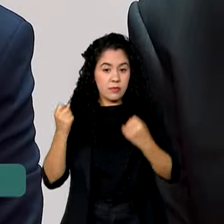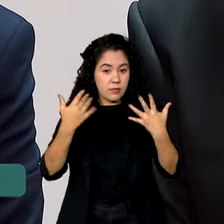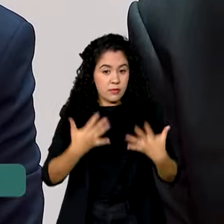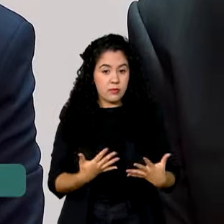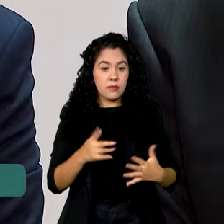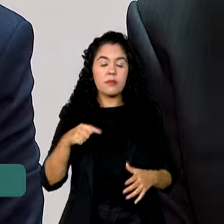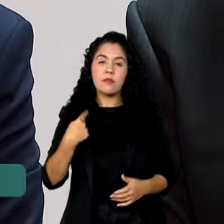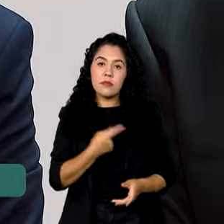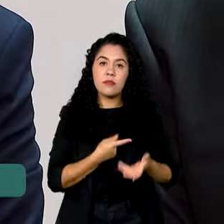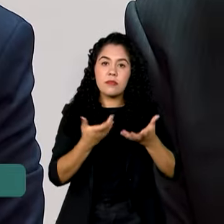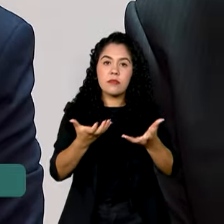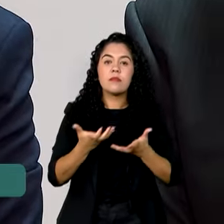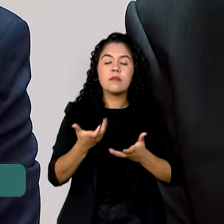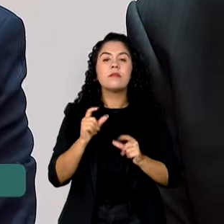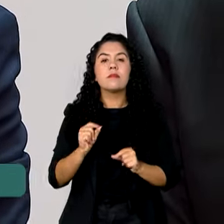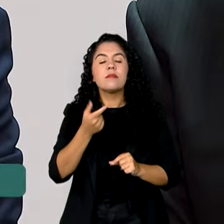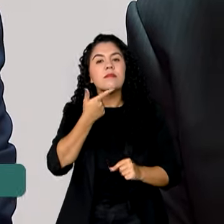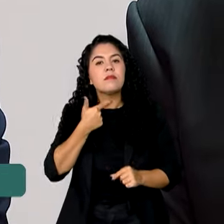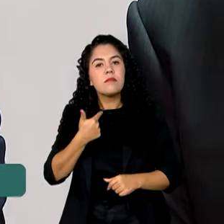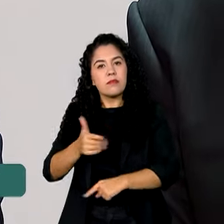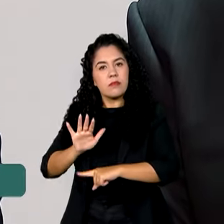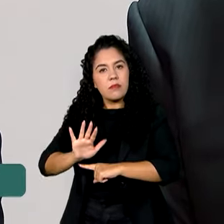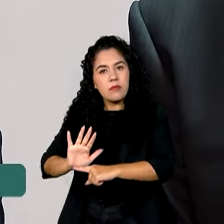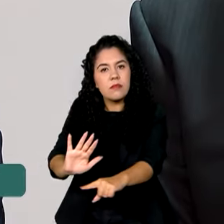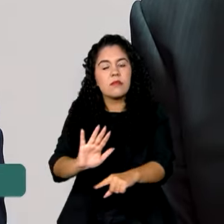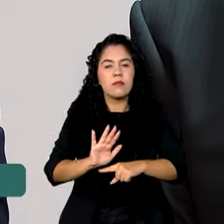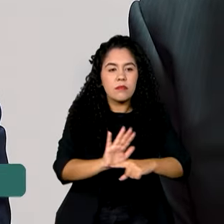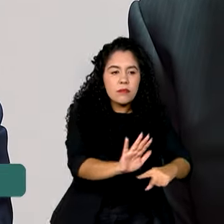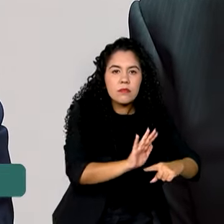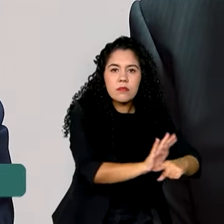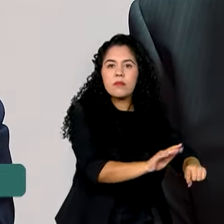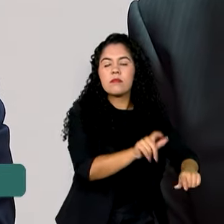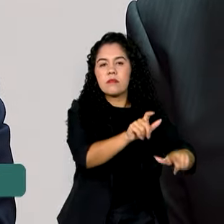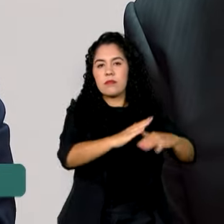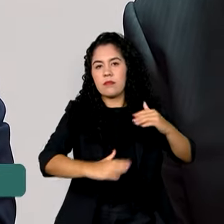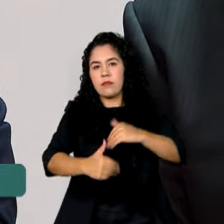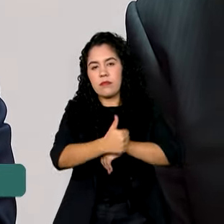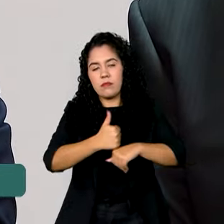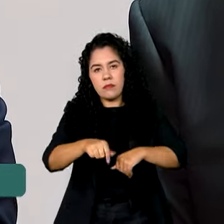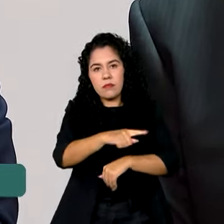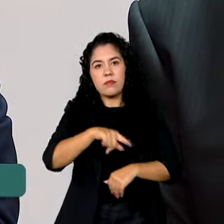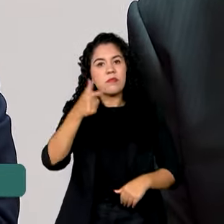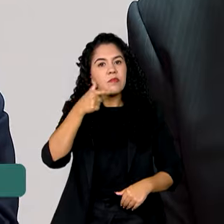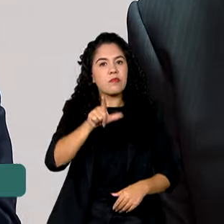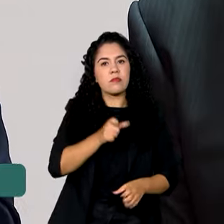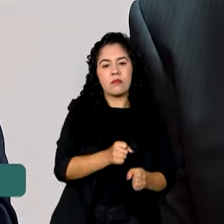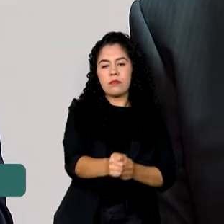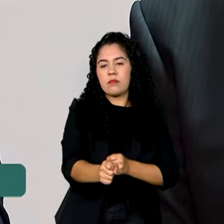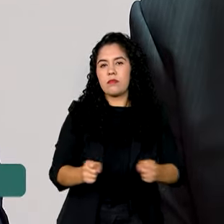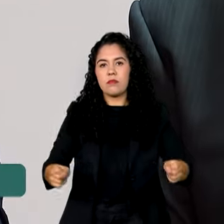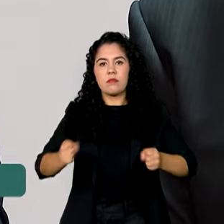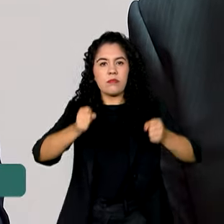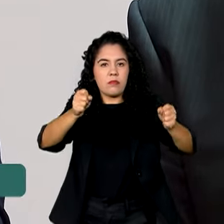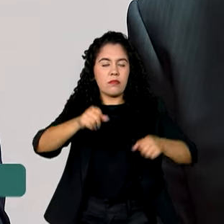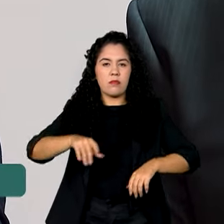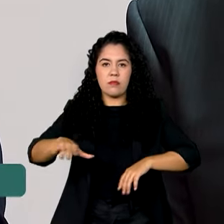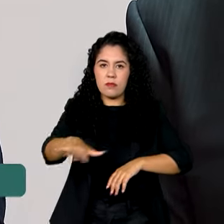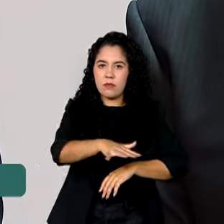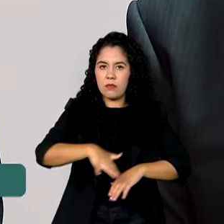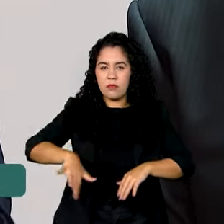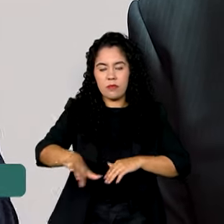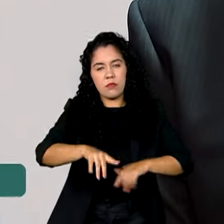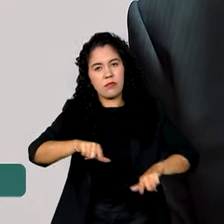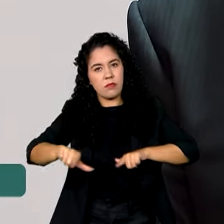processo de colaboração entre os trabalhadores para que a gente possa se inserir no mundo do trabalho. É uma